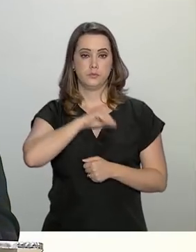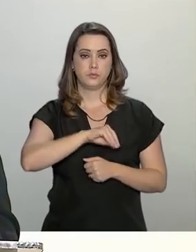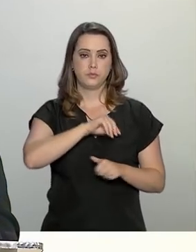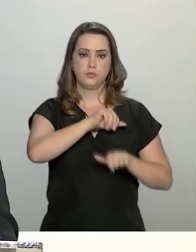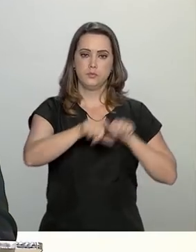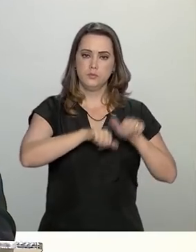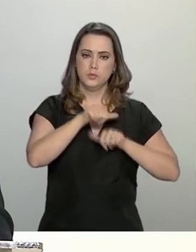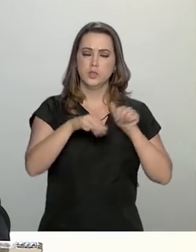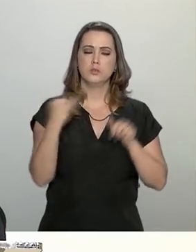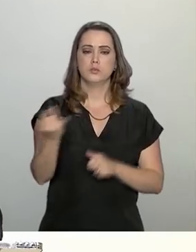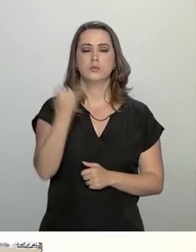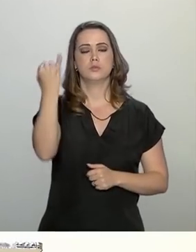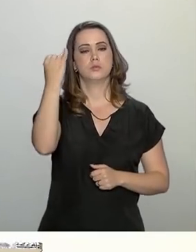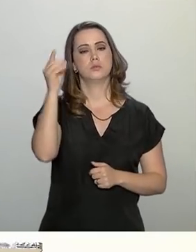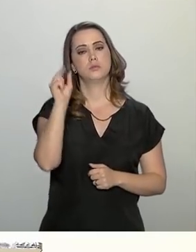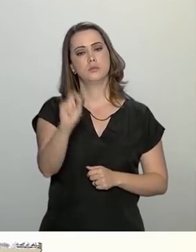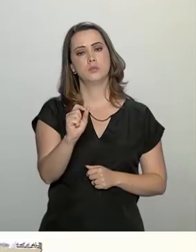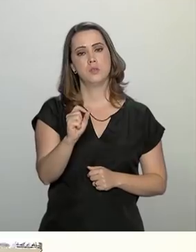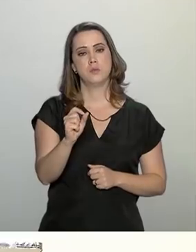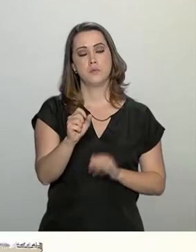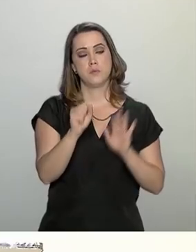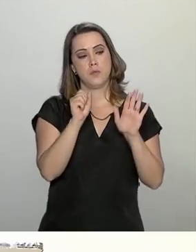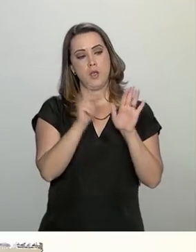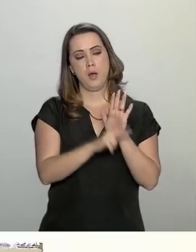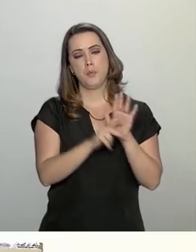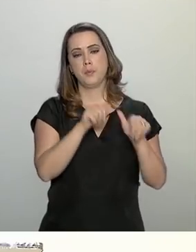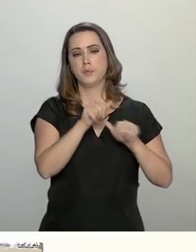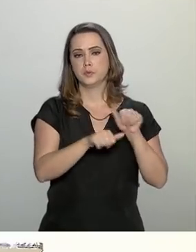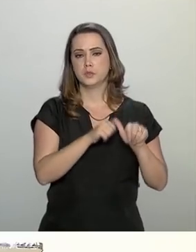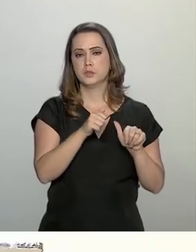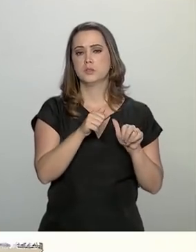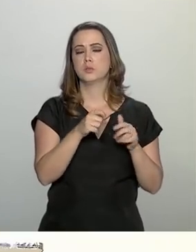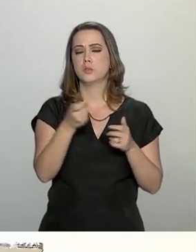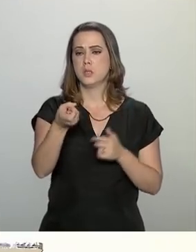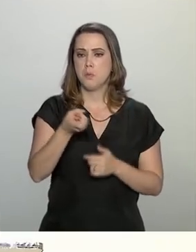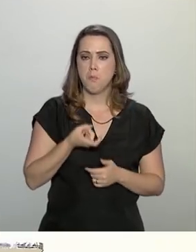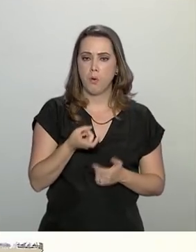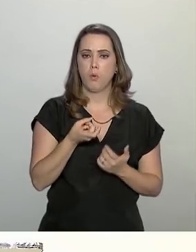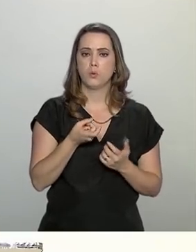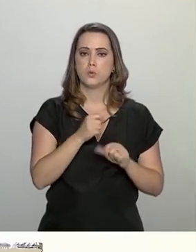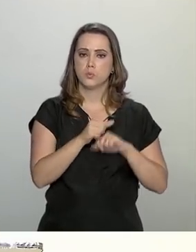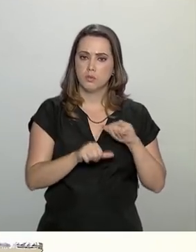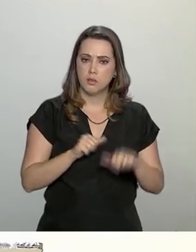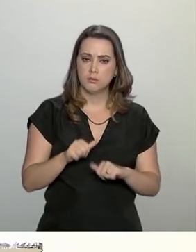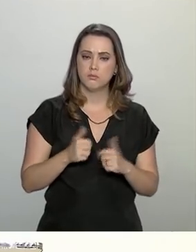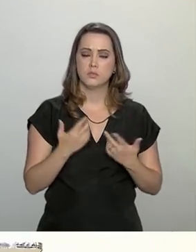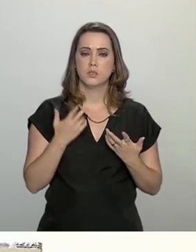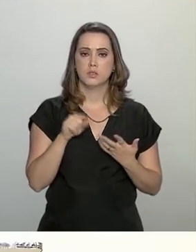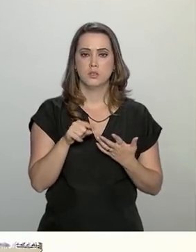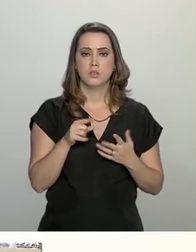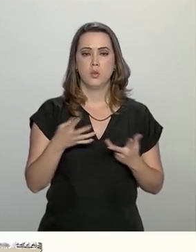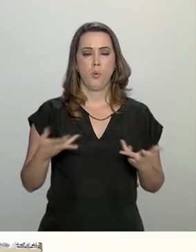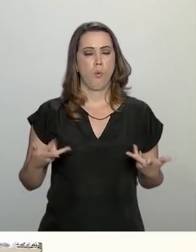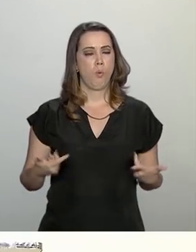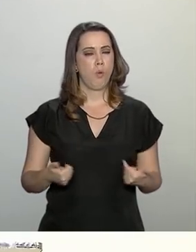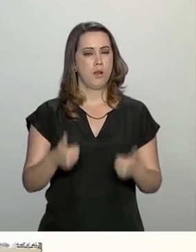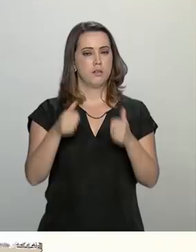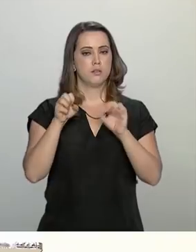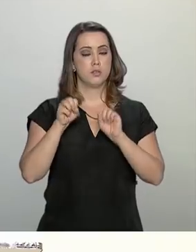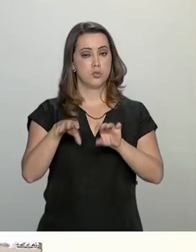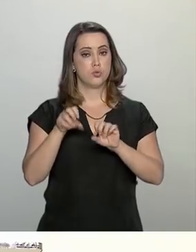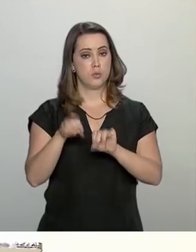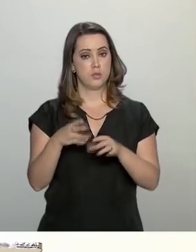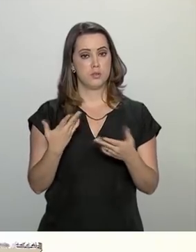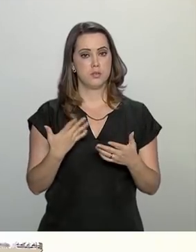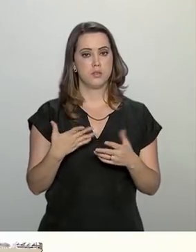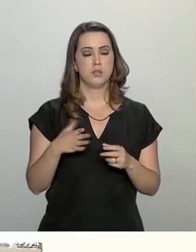reformas estruturantes, previdência e tributária, qualidade da educação, resgate